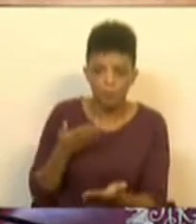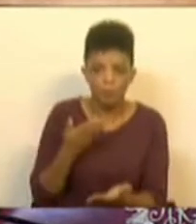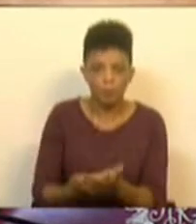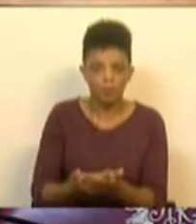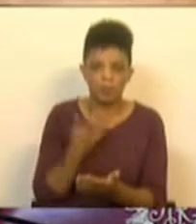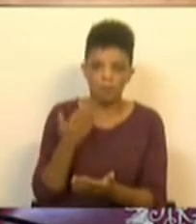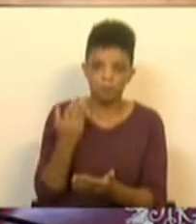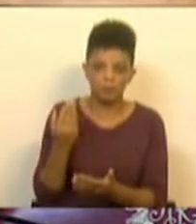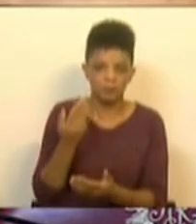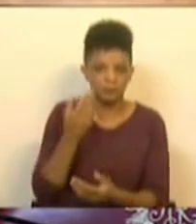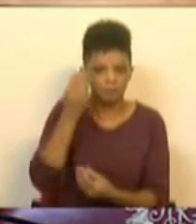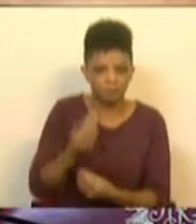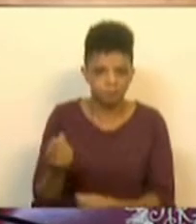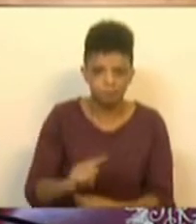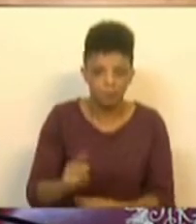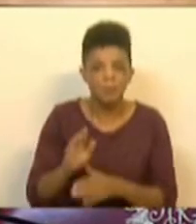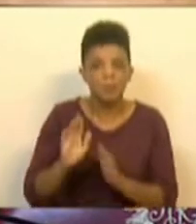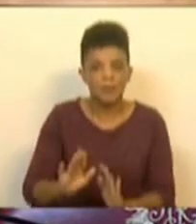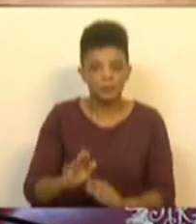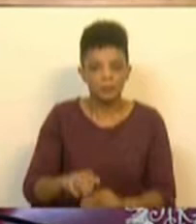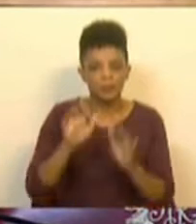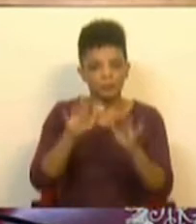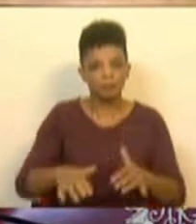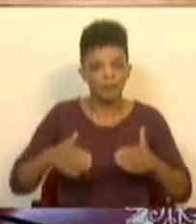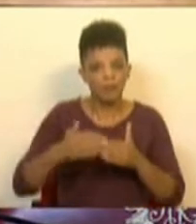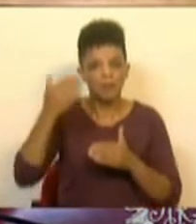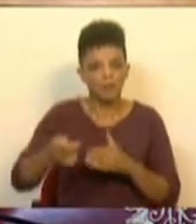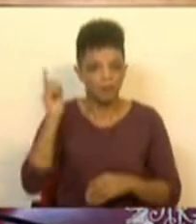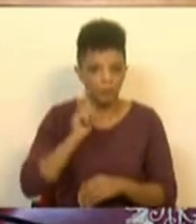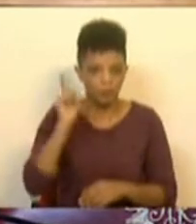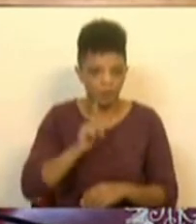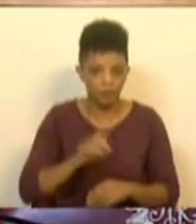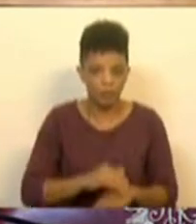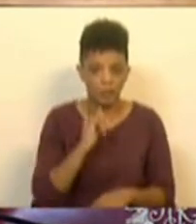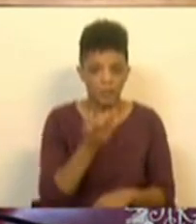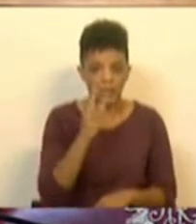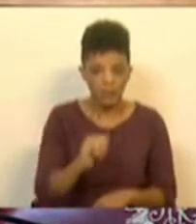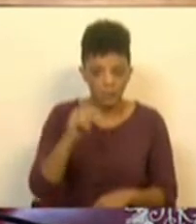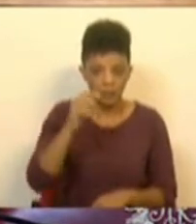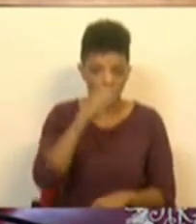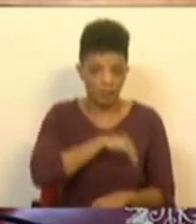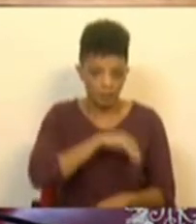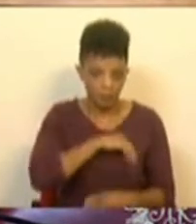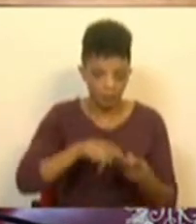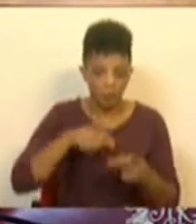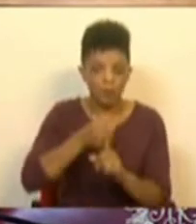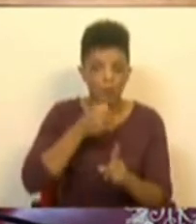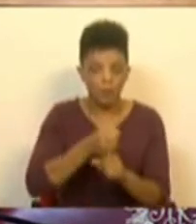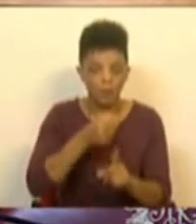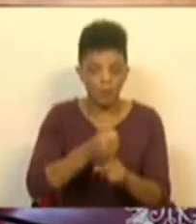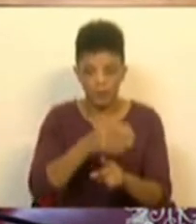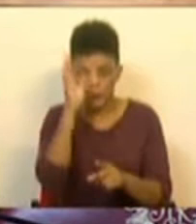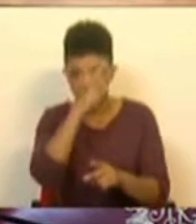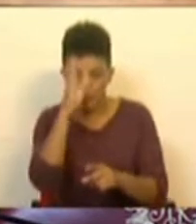megalómanas nem realistas, mas trazemos a este plenário avanços importantes. No IRS com os rendimentos, no combate à fuga e